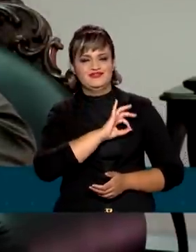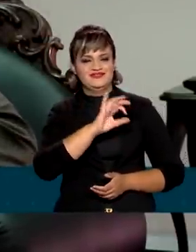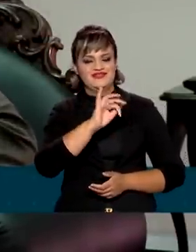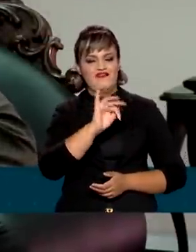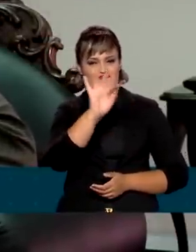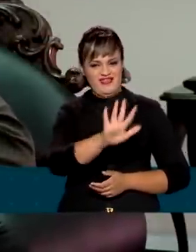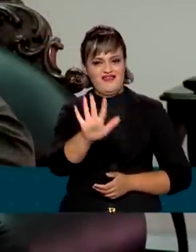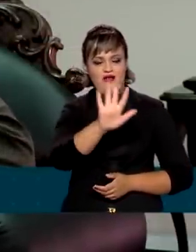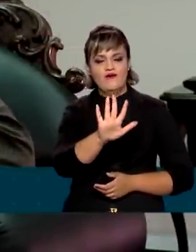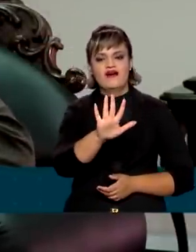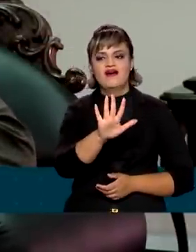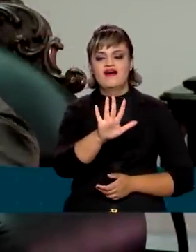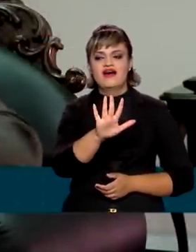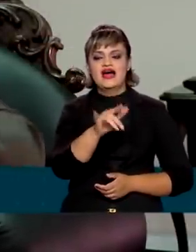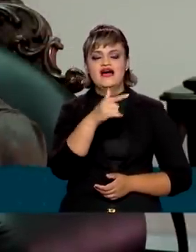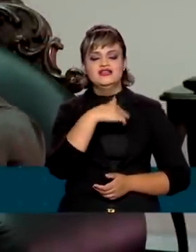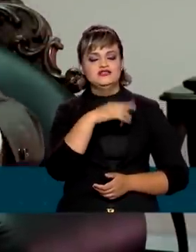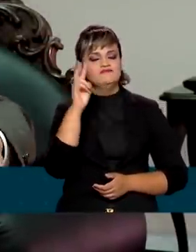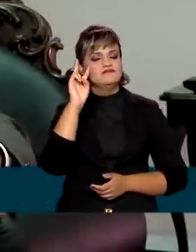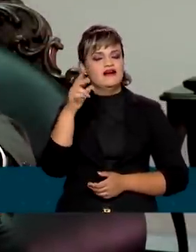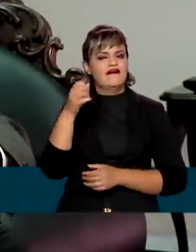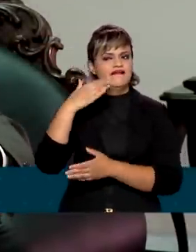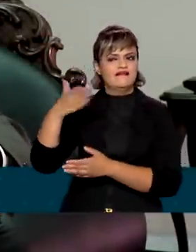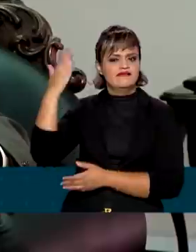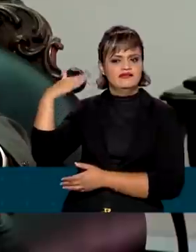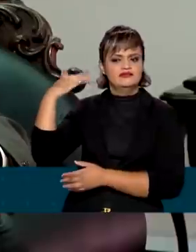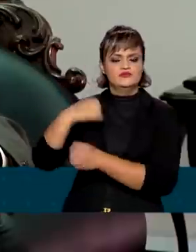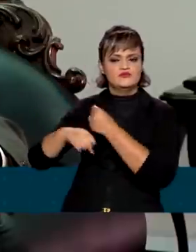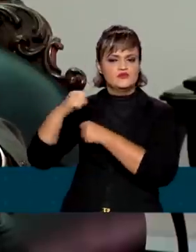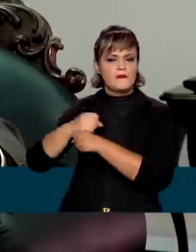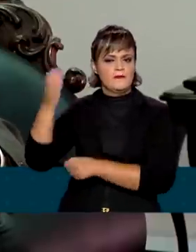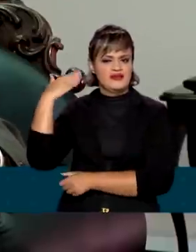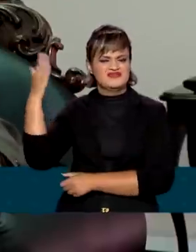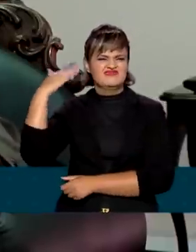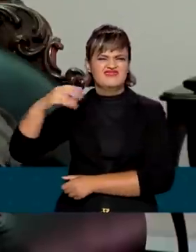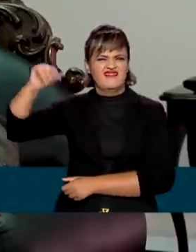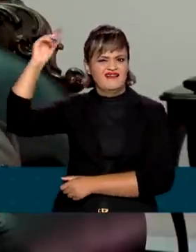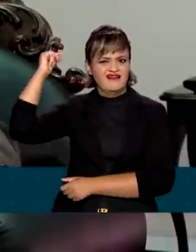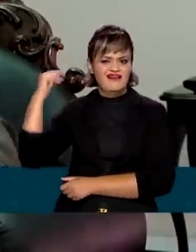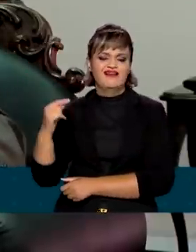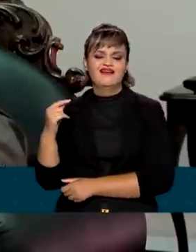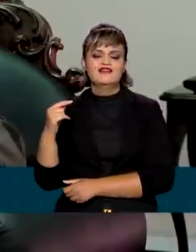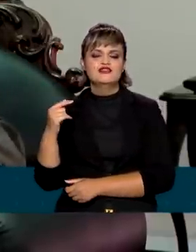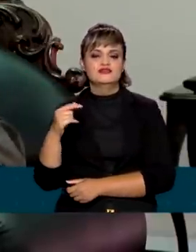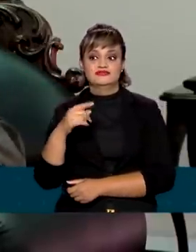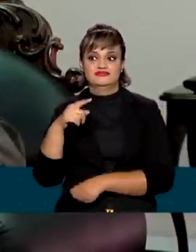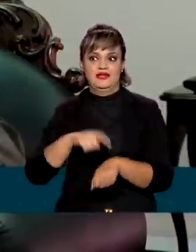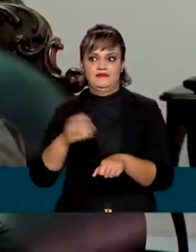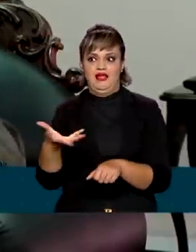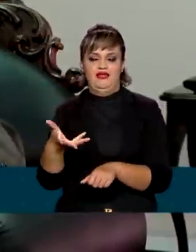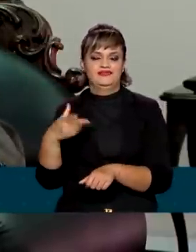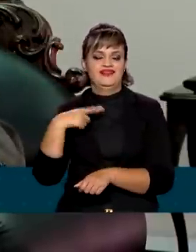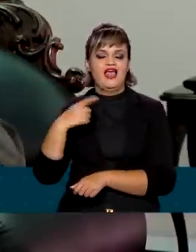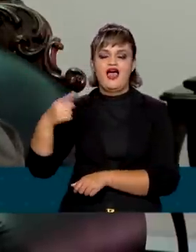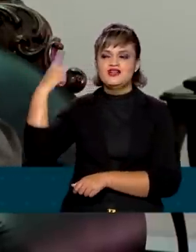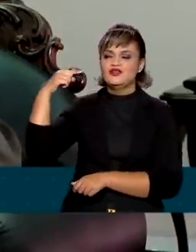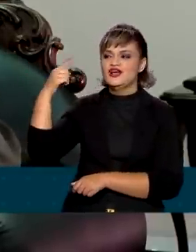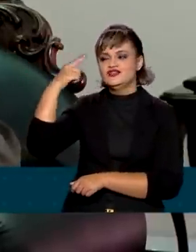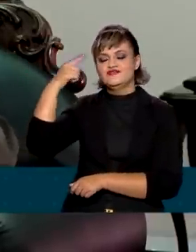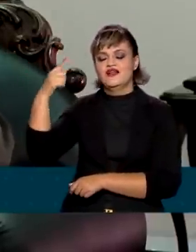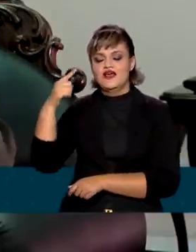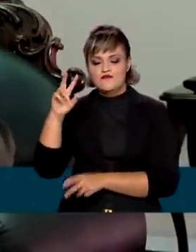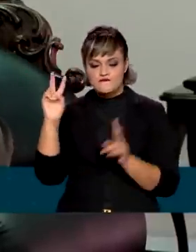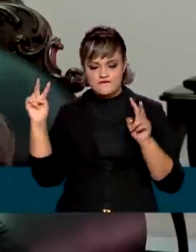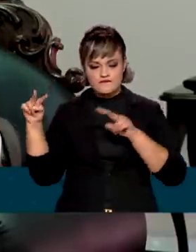com essa visão alguns anos atrás, acho que há muitos anos atrás, o tempo passa rápido, que a gente chamava de visão